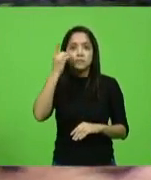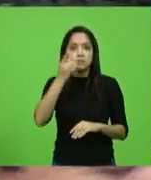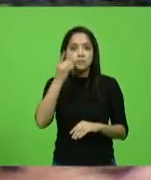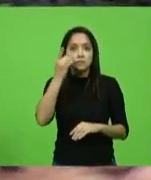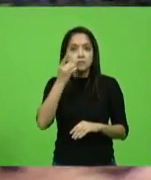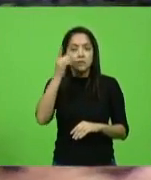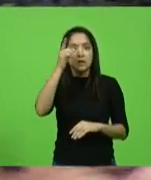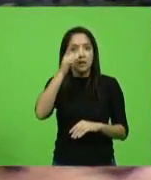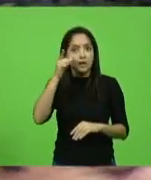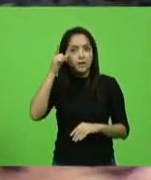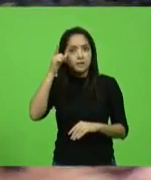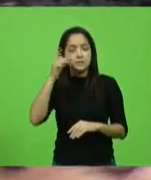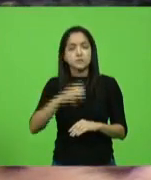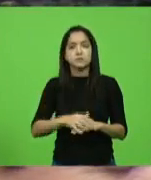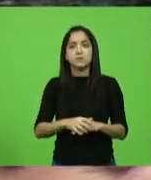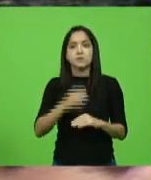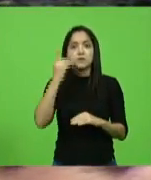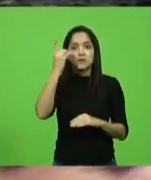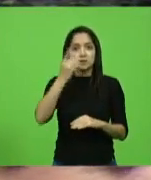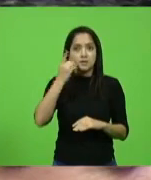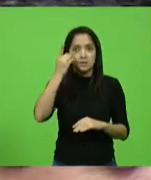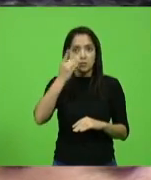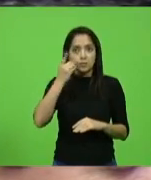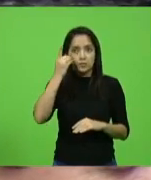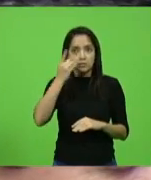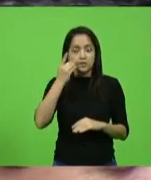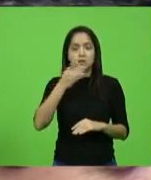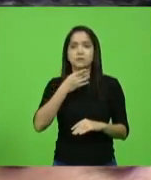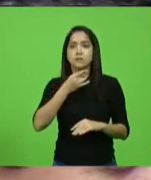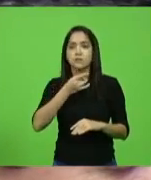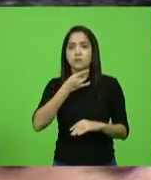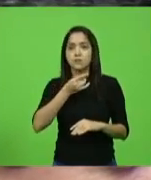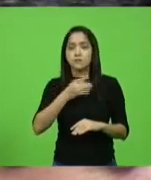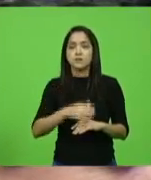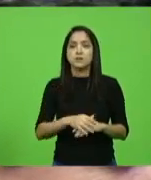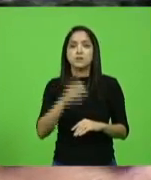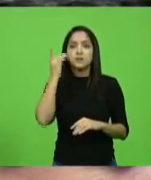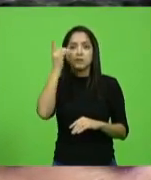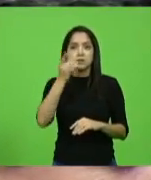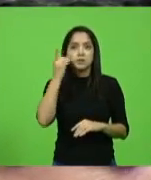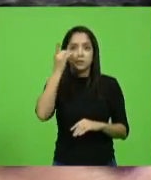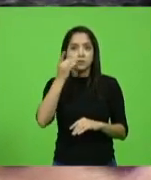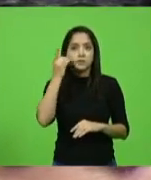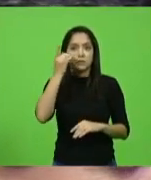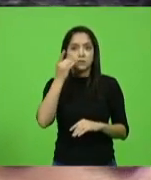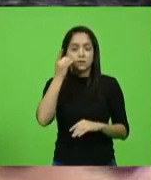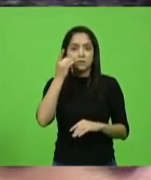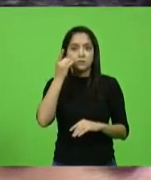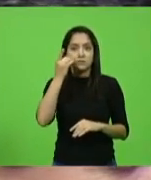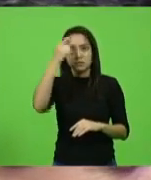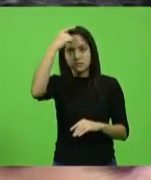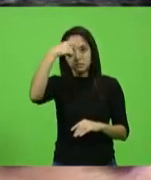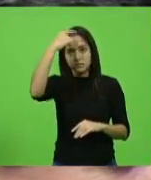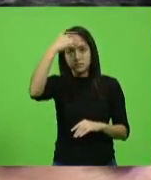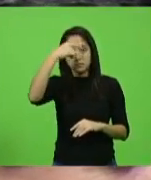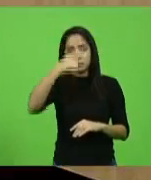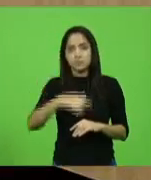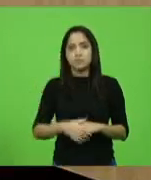Laércio, deputado Cobalquini e deputado Maurício Scudelarque.